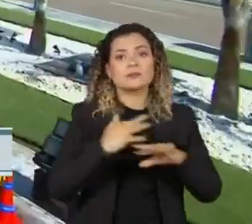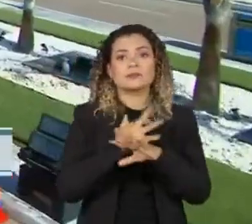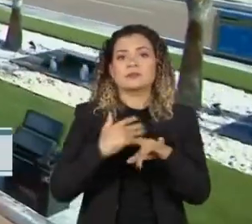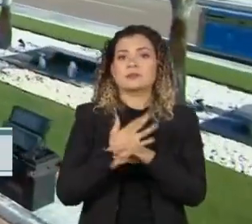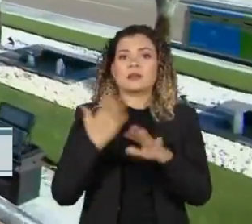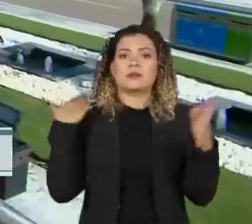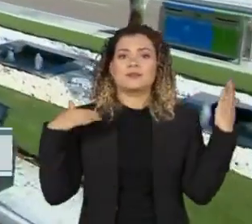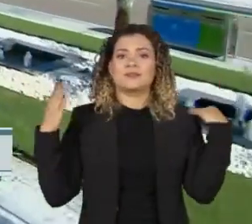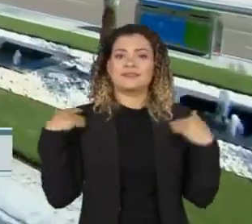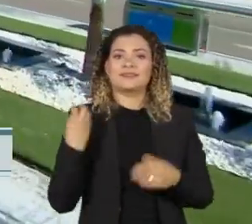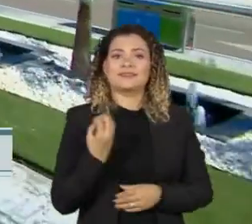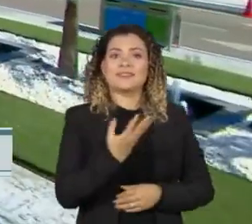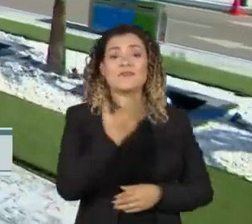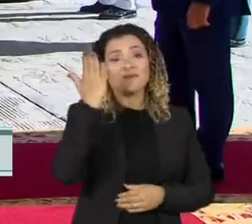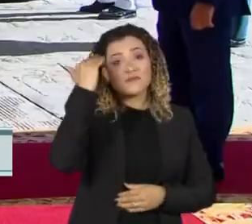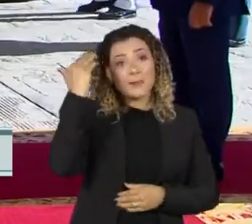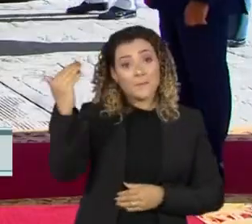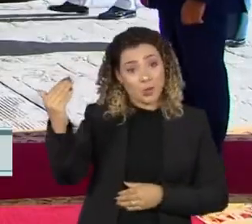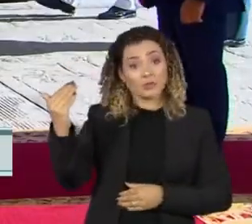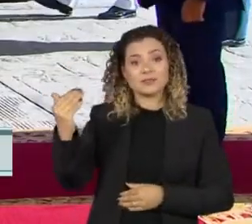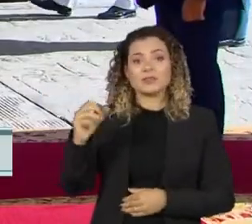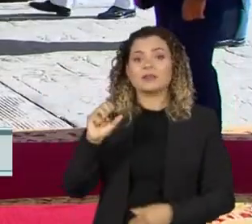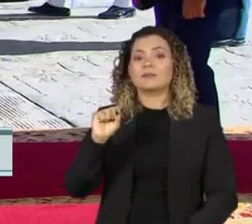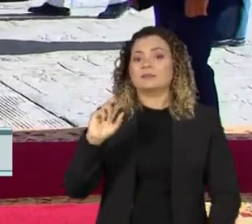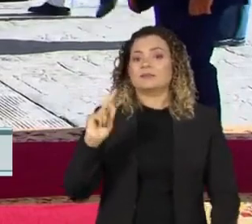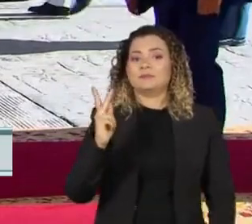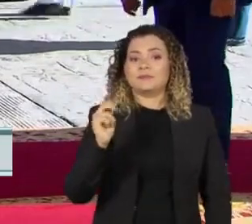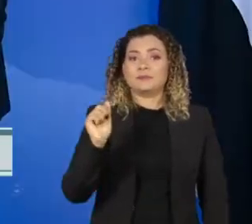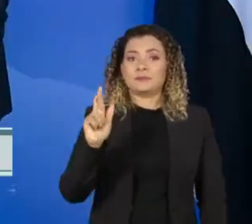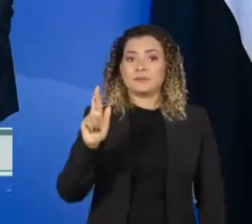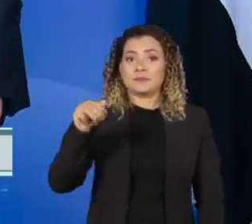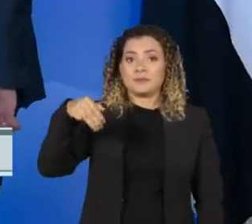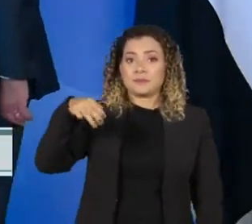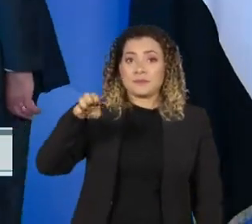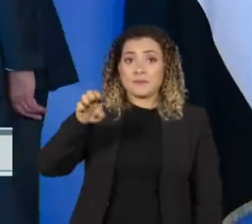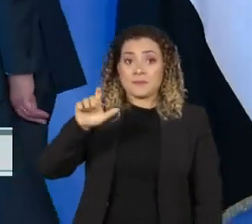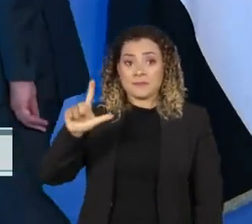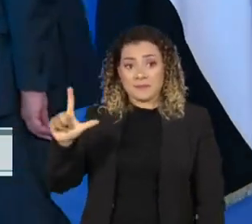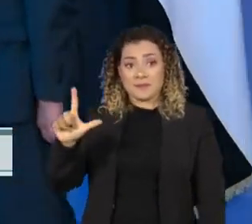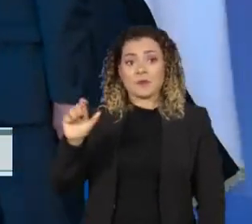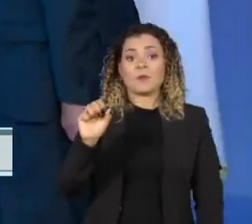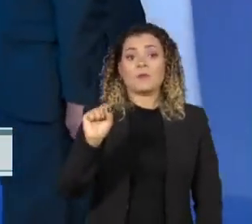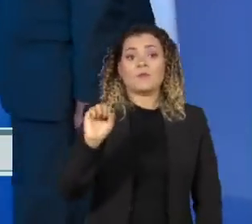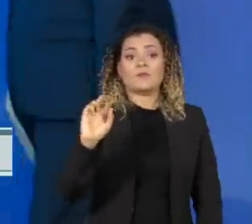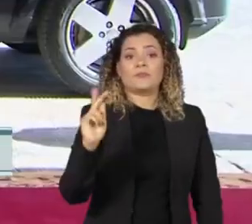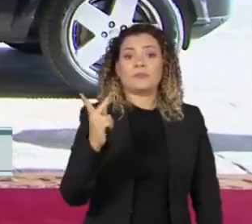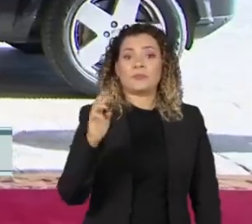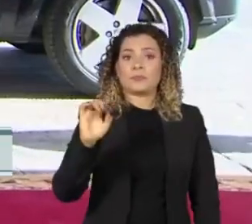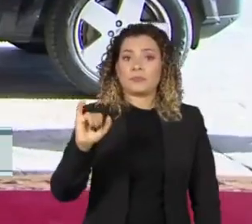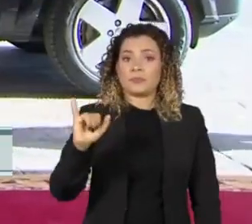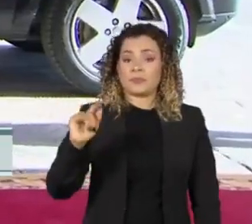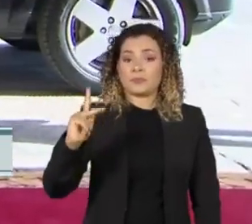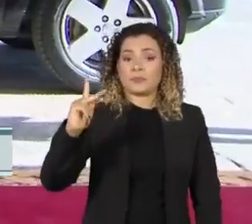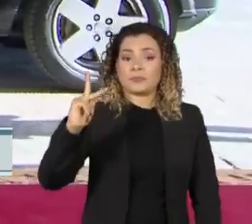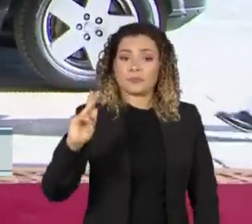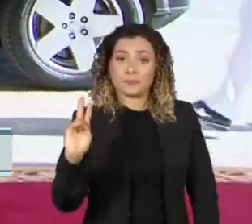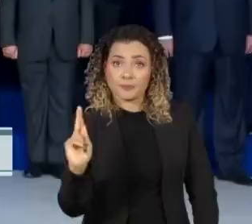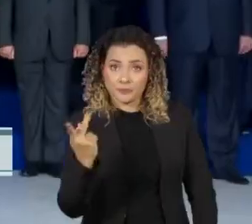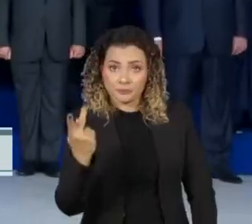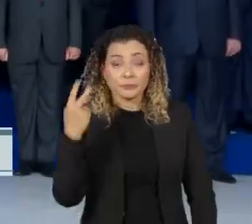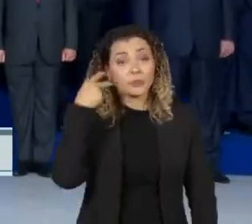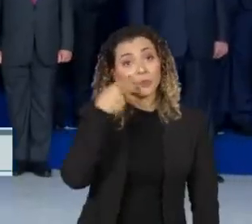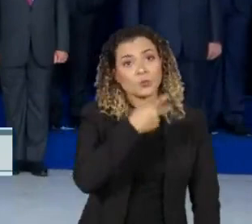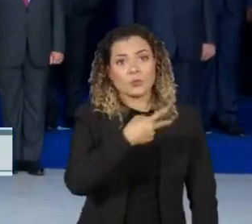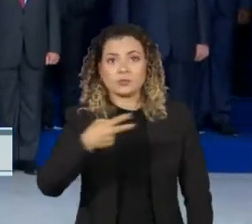turística Sharm El Sheikh. Mais de 190 países irão participar das discussões durante duas semanas.